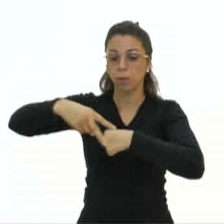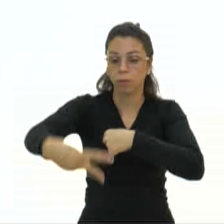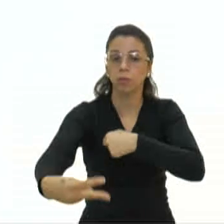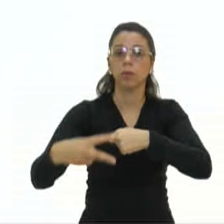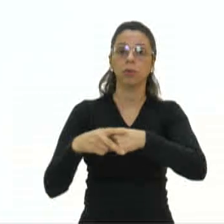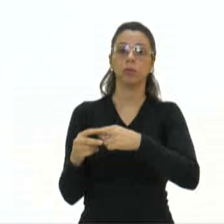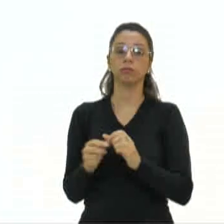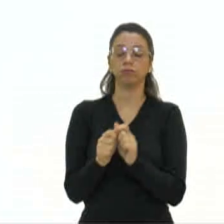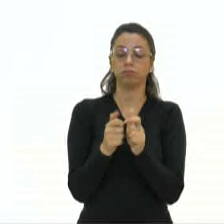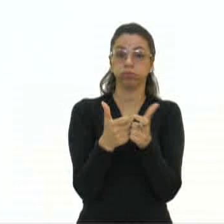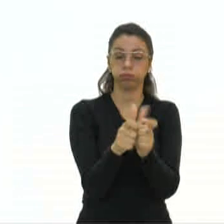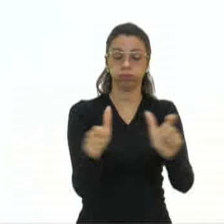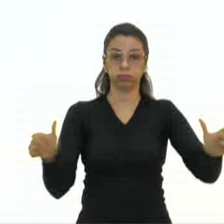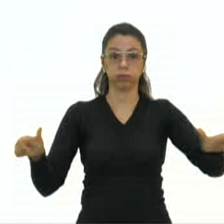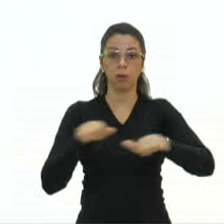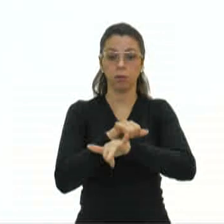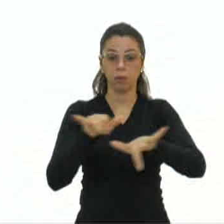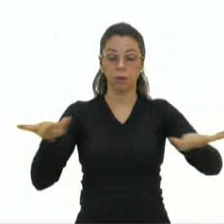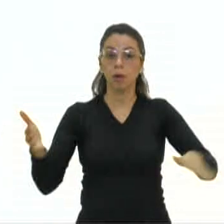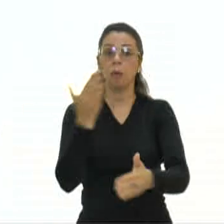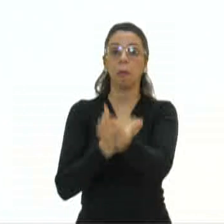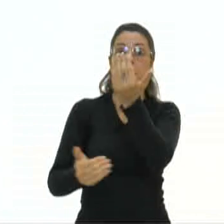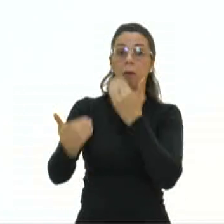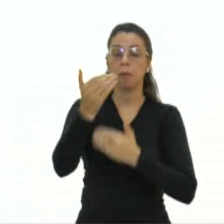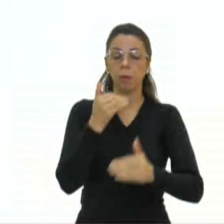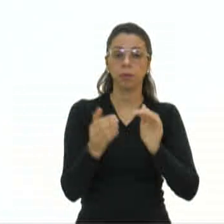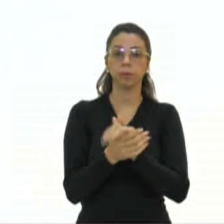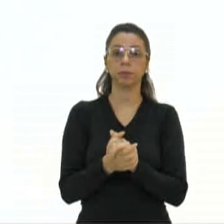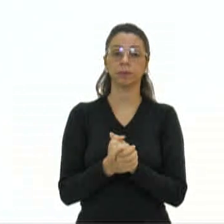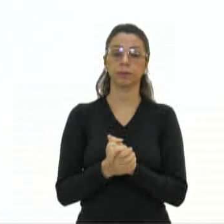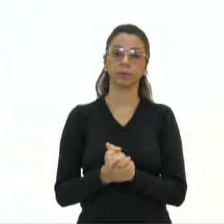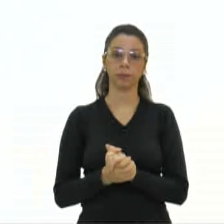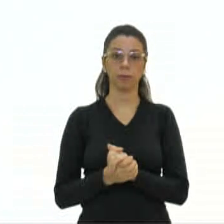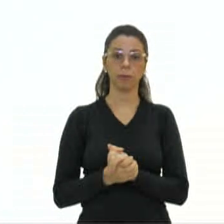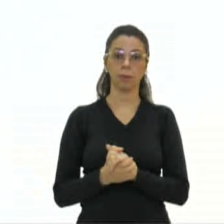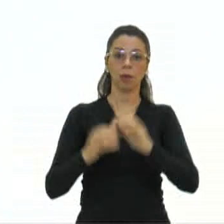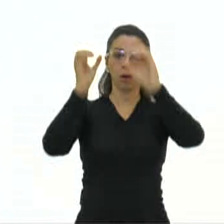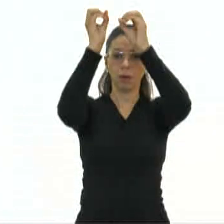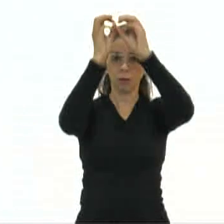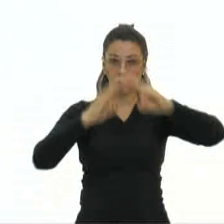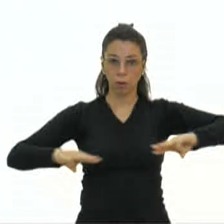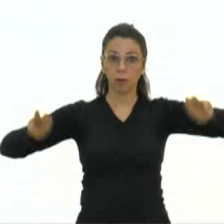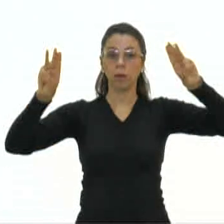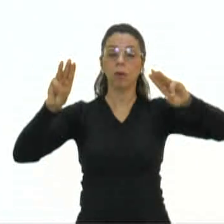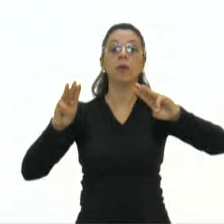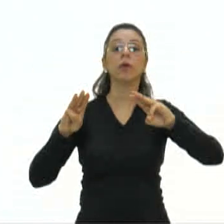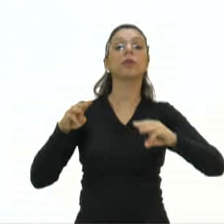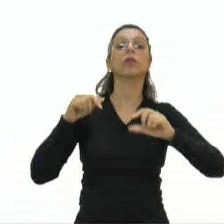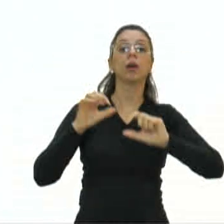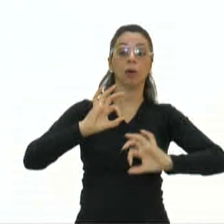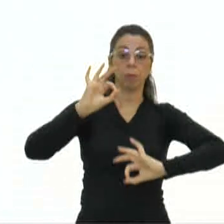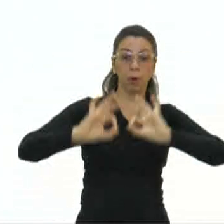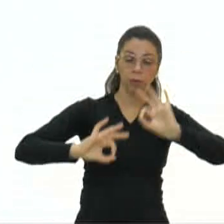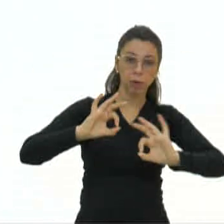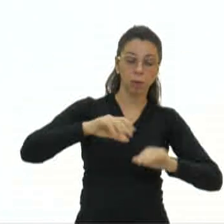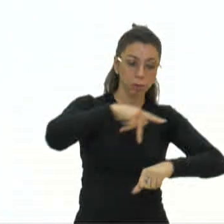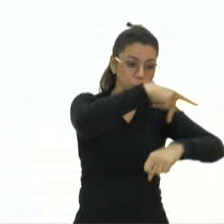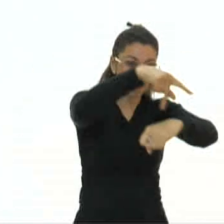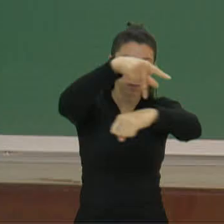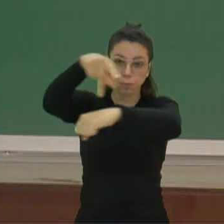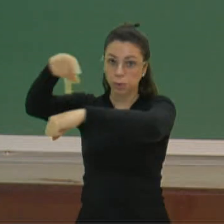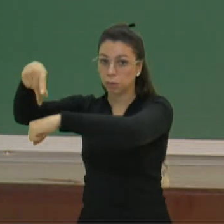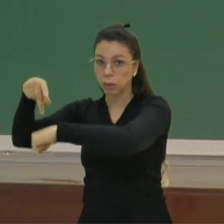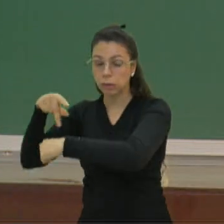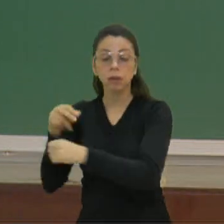crescimento populacional e do consumo. Então, a ONU, que é uma organização de vários países, criou um relatório